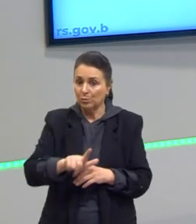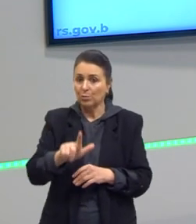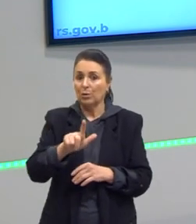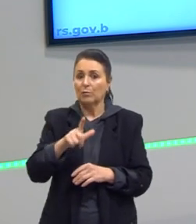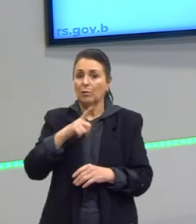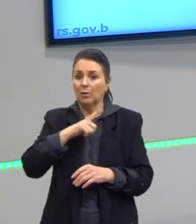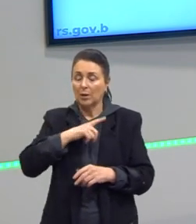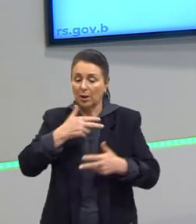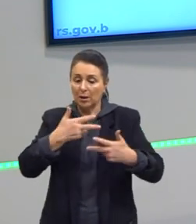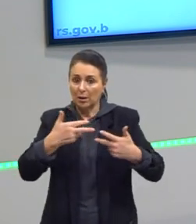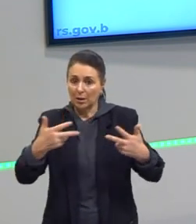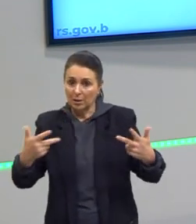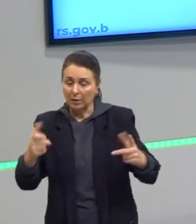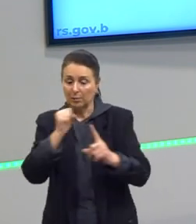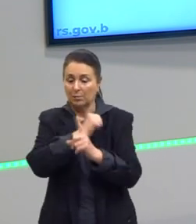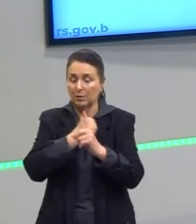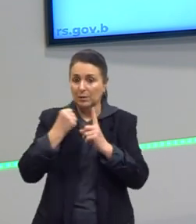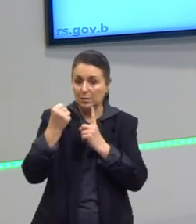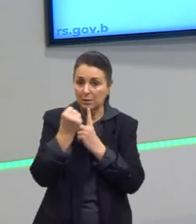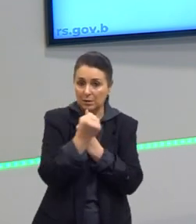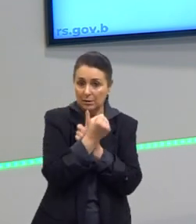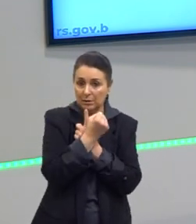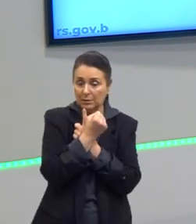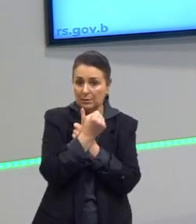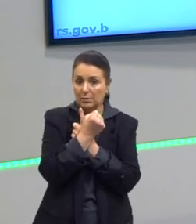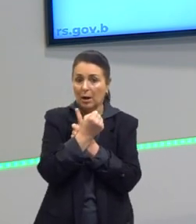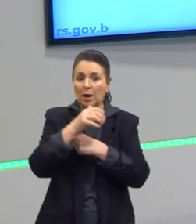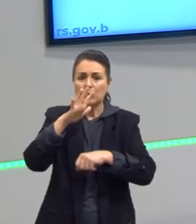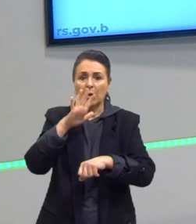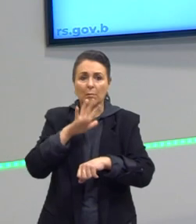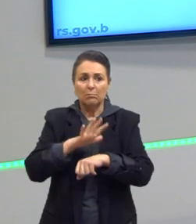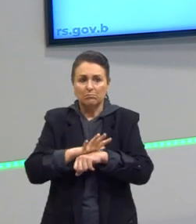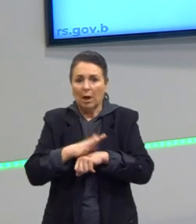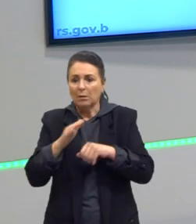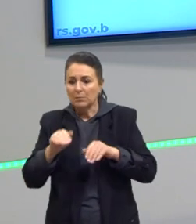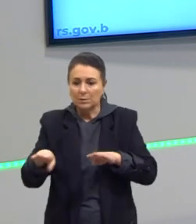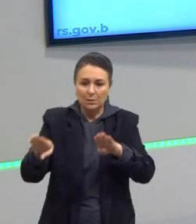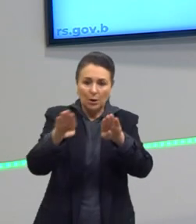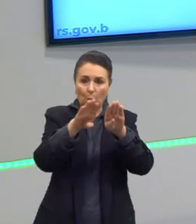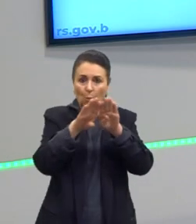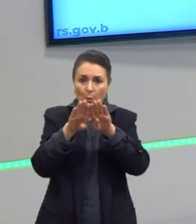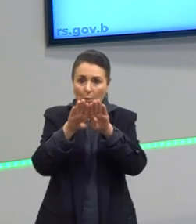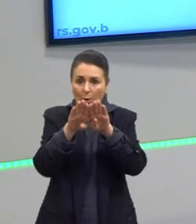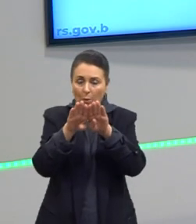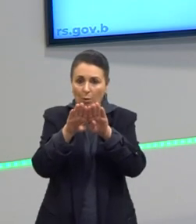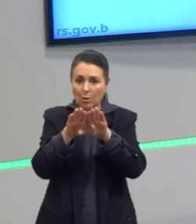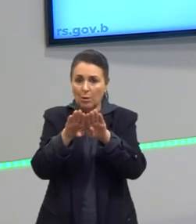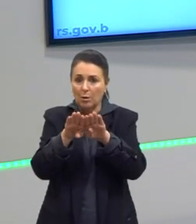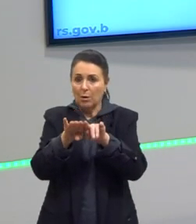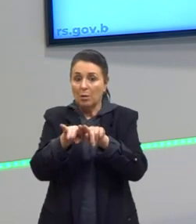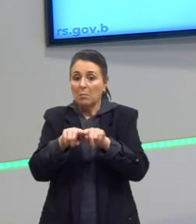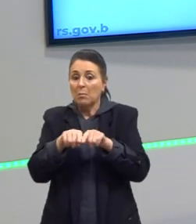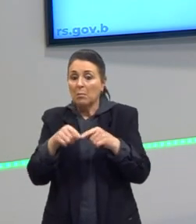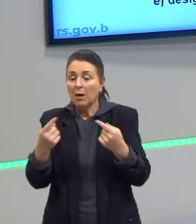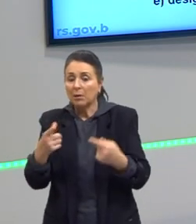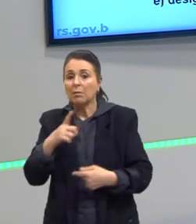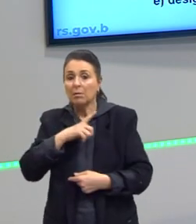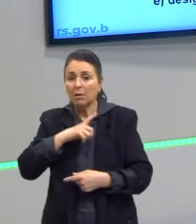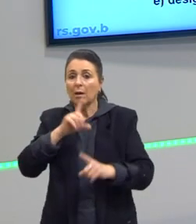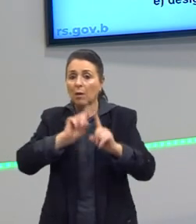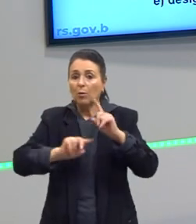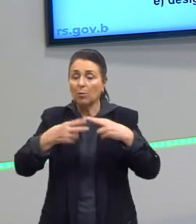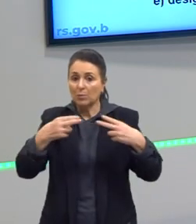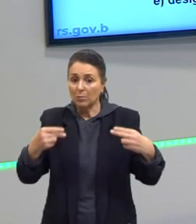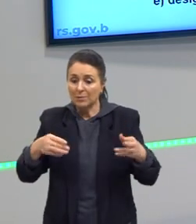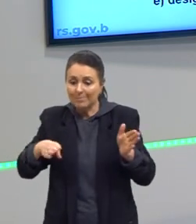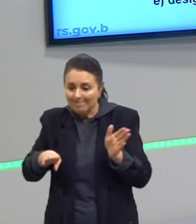temos elementos para uma sociedade mais igual, não tão pobre, e mais nós temos algumas coisas